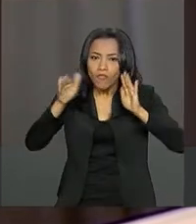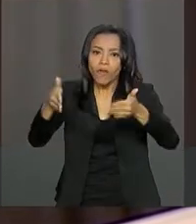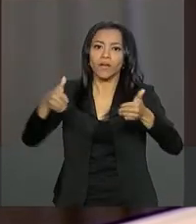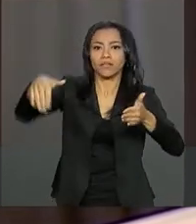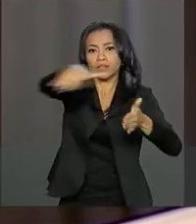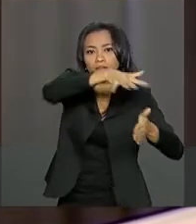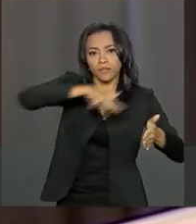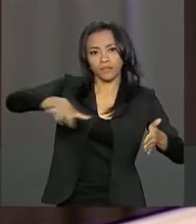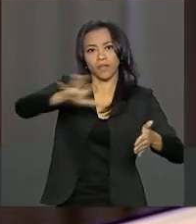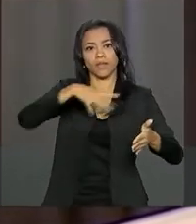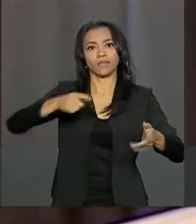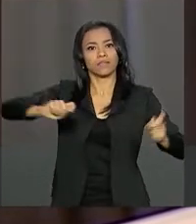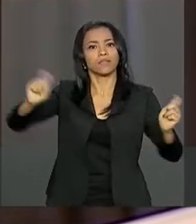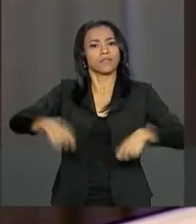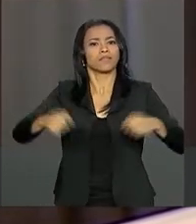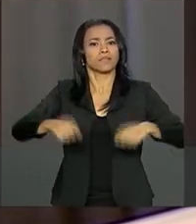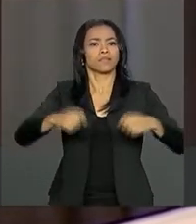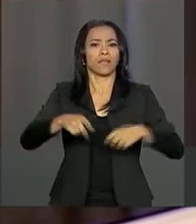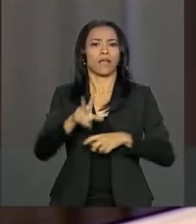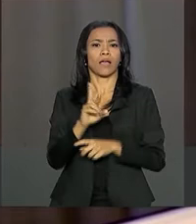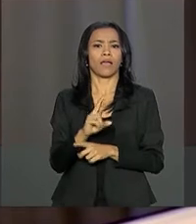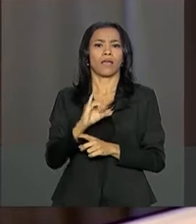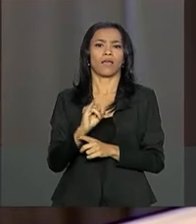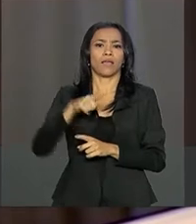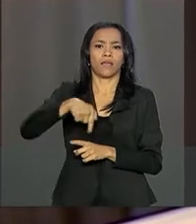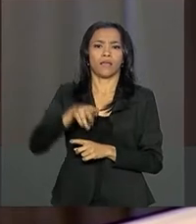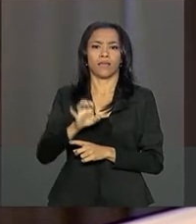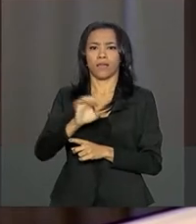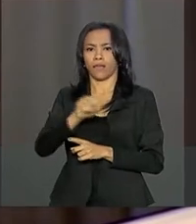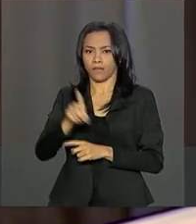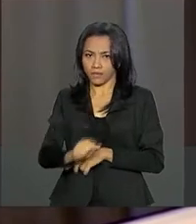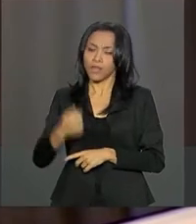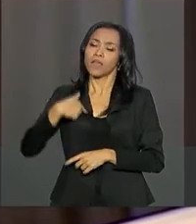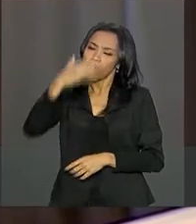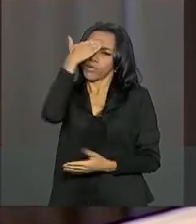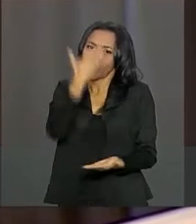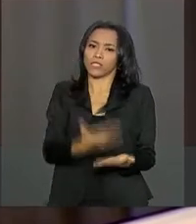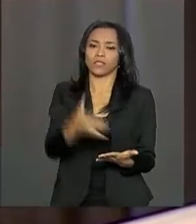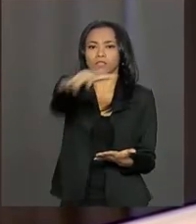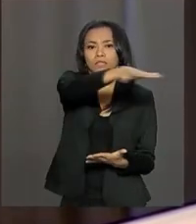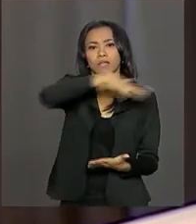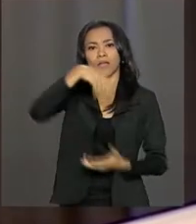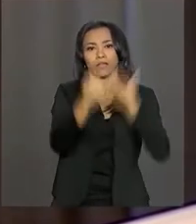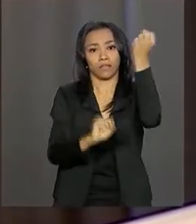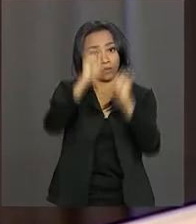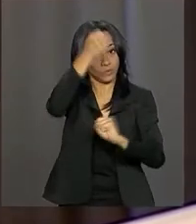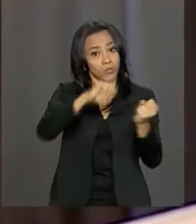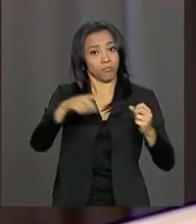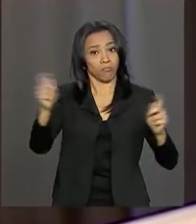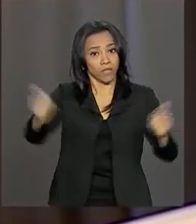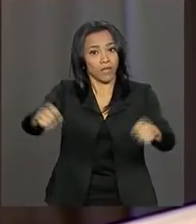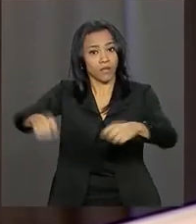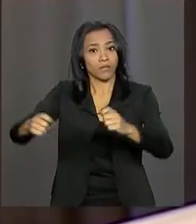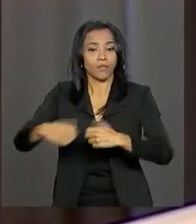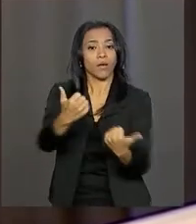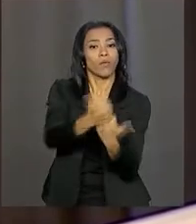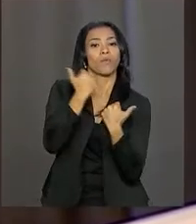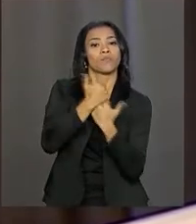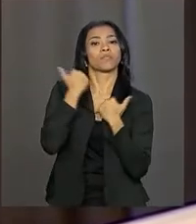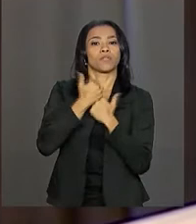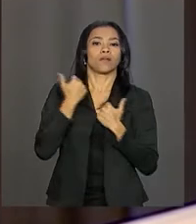que nossas lideranças industriais têm muito a contribuir na proposição de ações que venham alinhar e validar